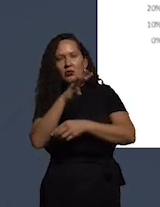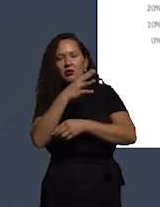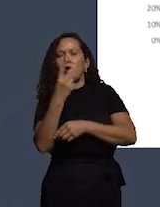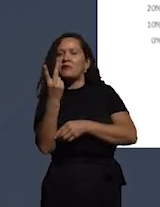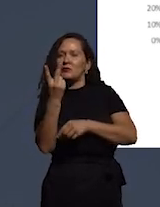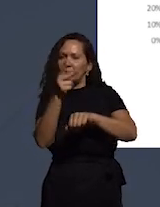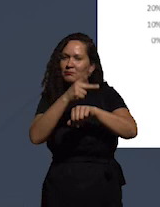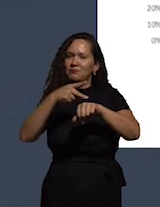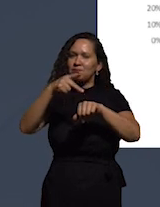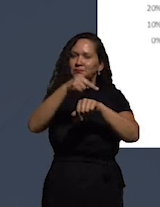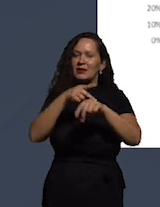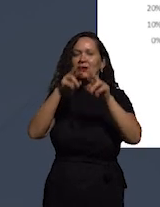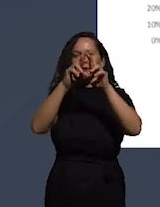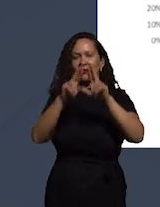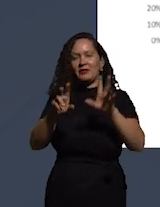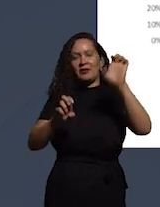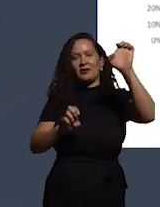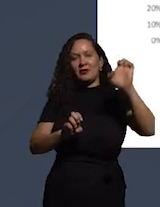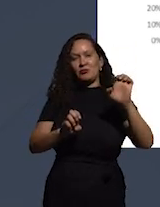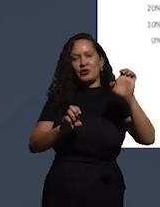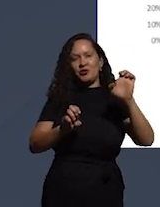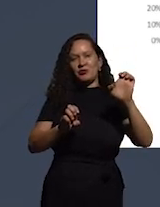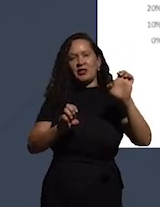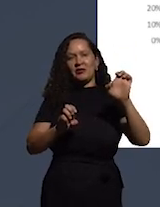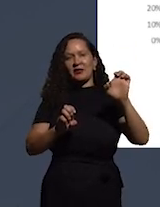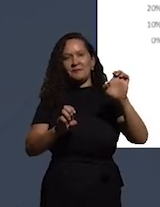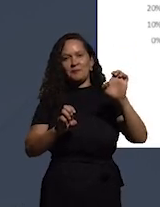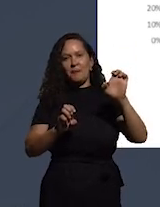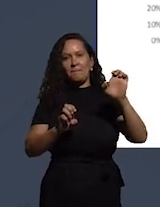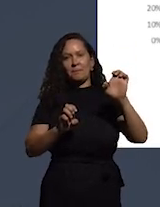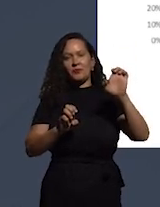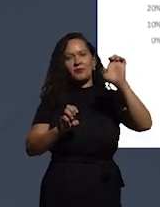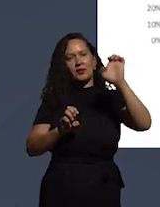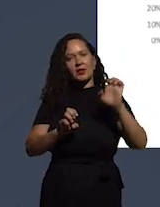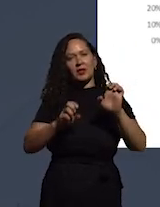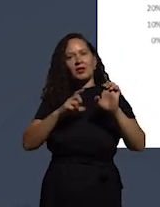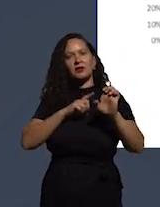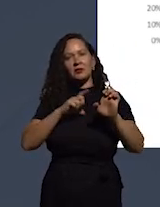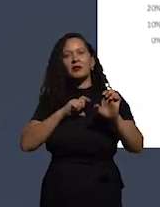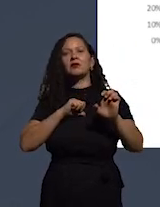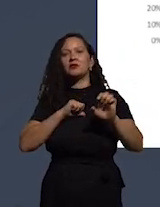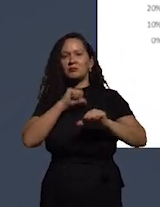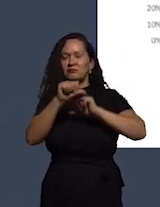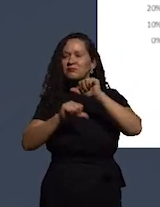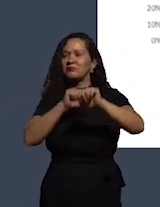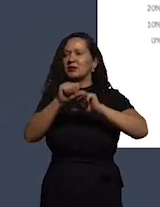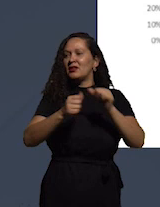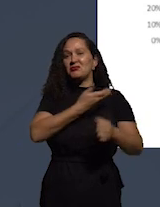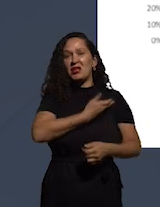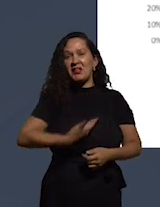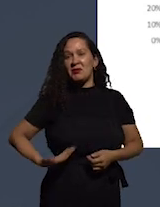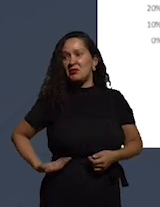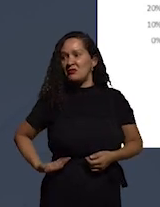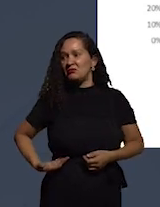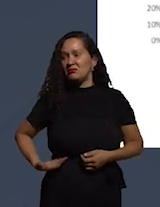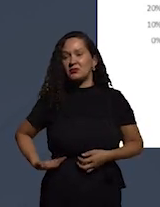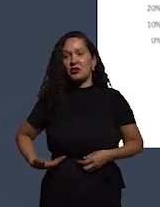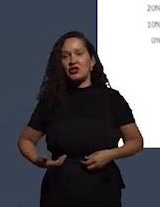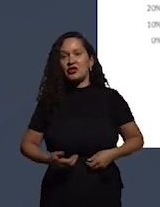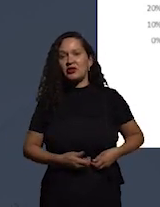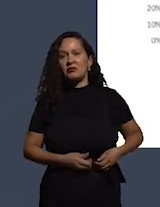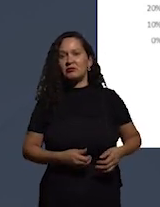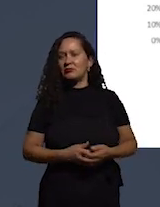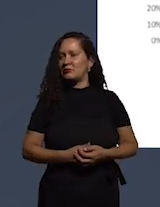Europa. Do lado esquerdo vocês veem o que acontece em um governo quando muda o governo que é mostrado nessa